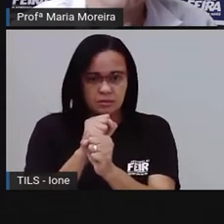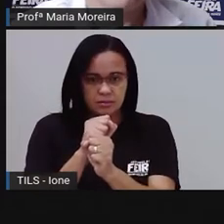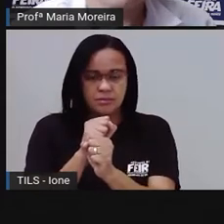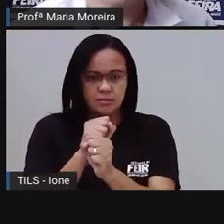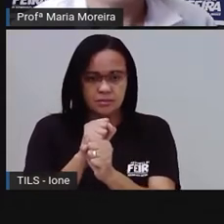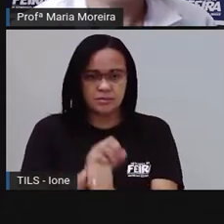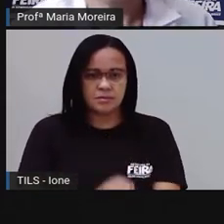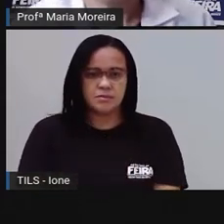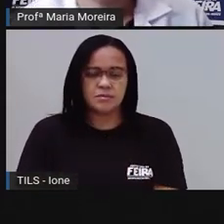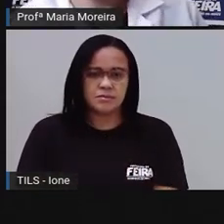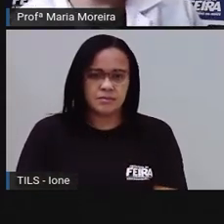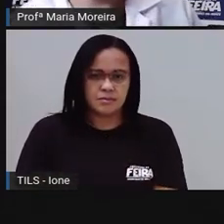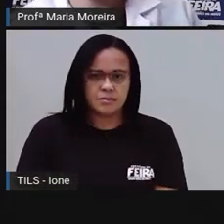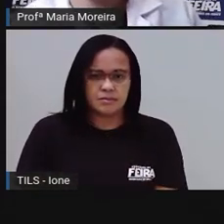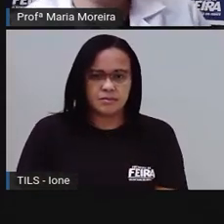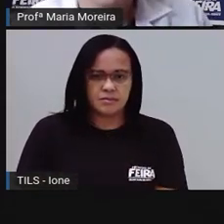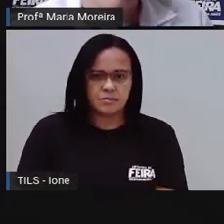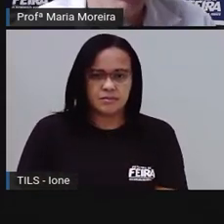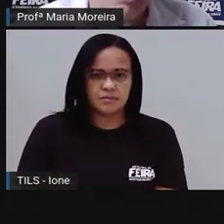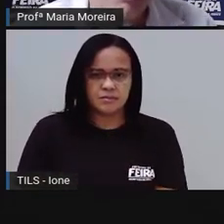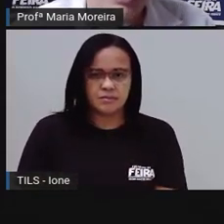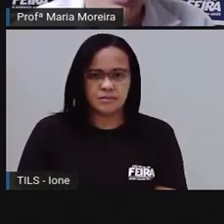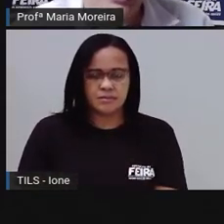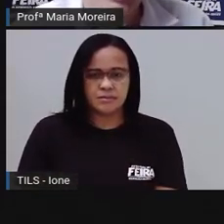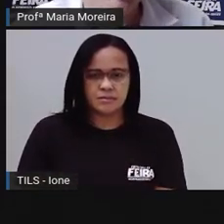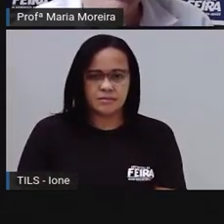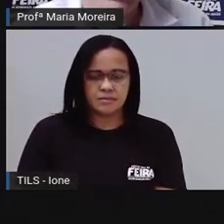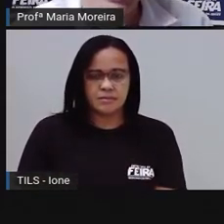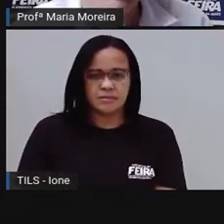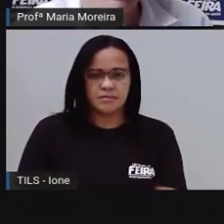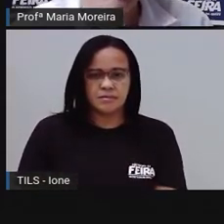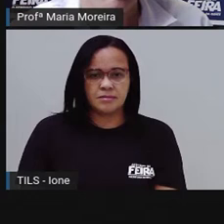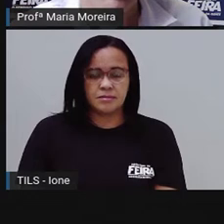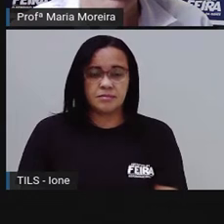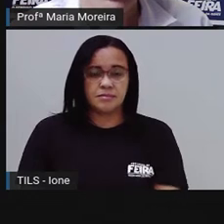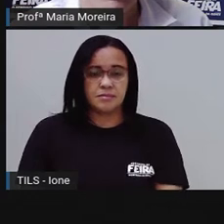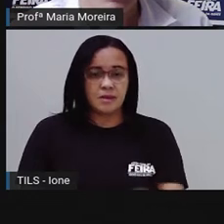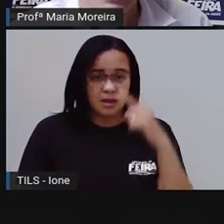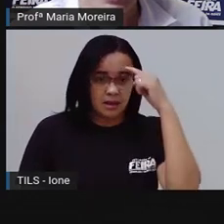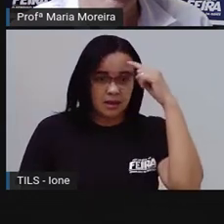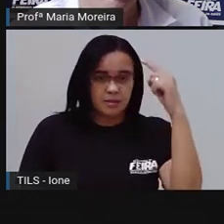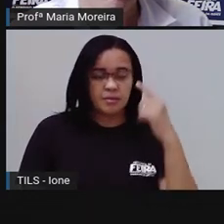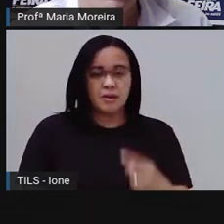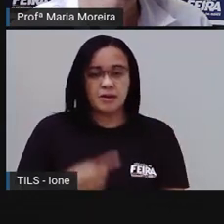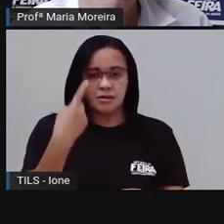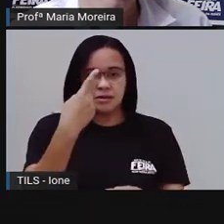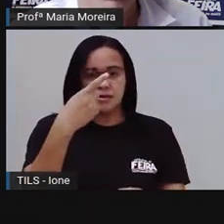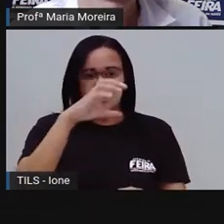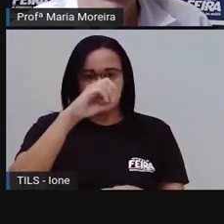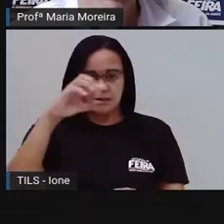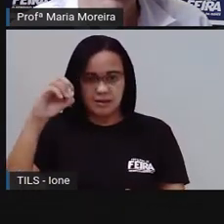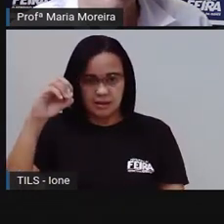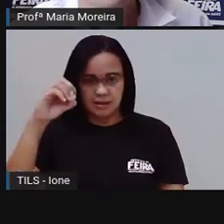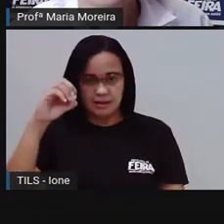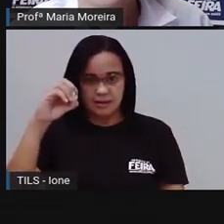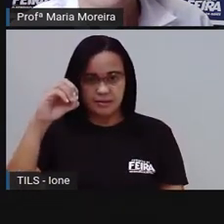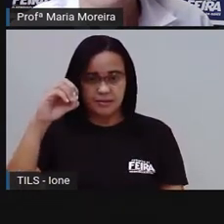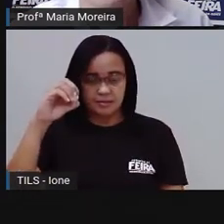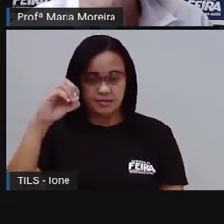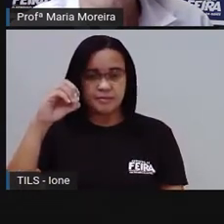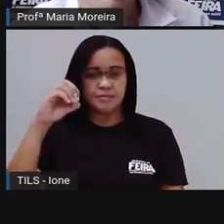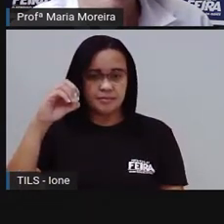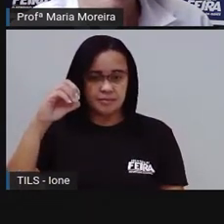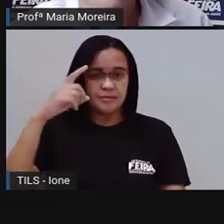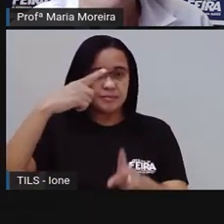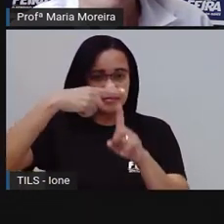Vou somar aqui. Então eu terei o que, ó, o eu vou ter aqui? O 100 lá de cima que eu já deixei separado, eu separei por partes, não é